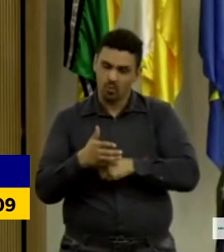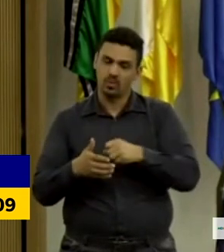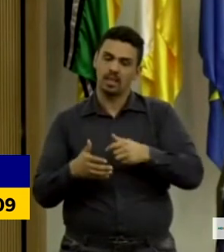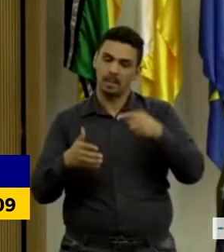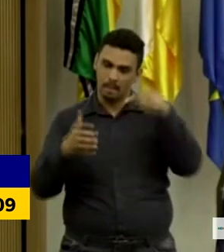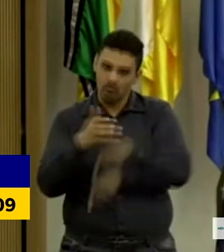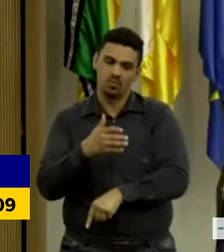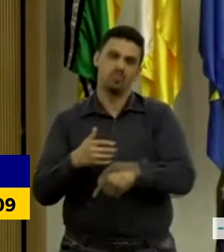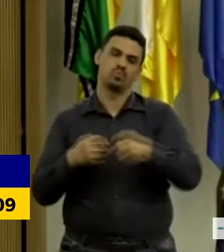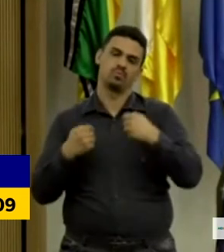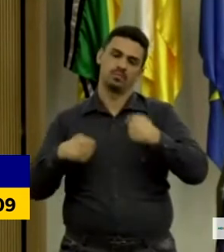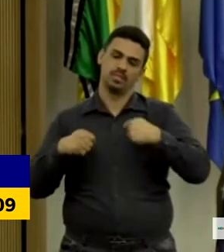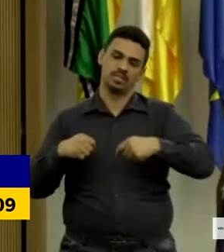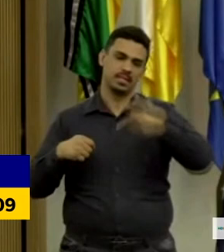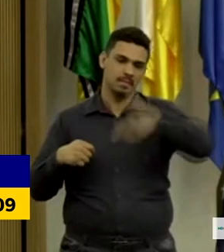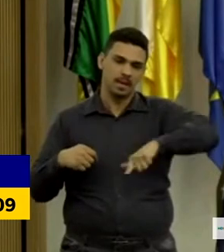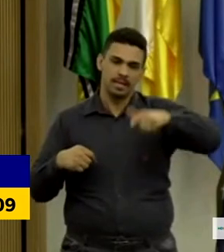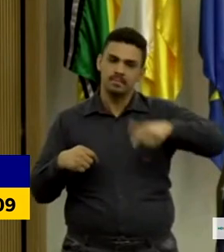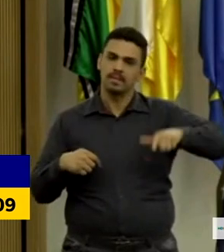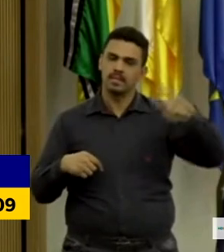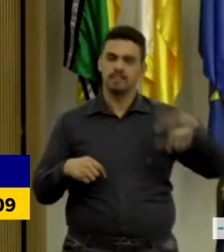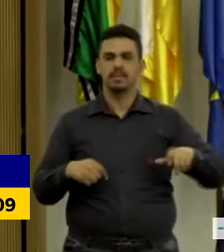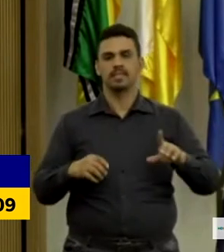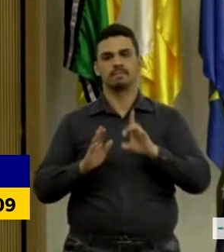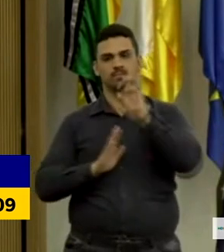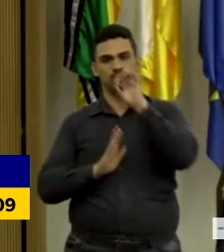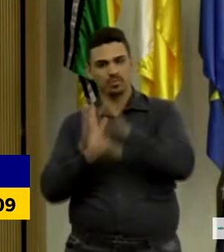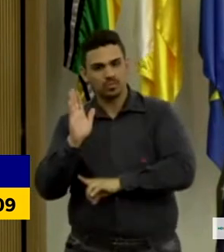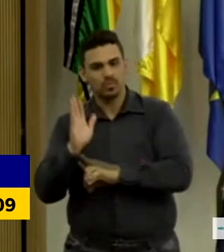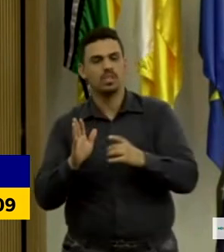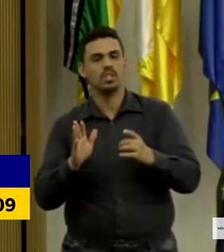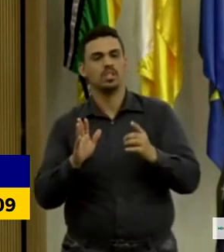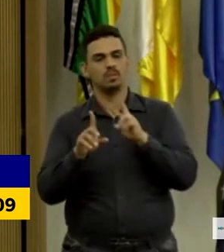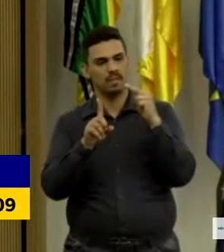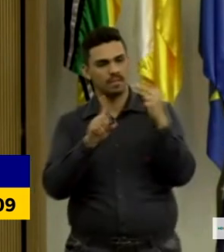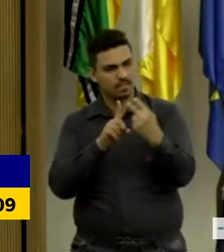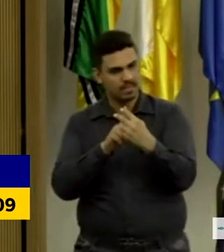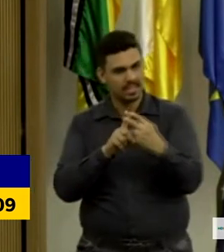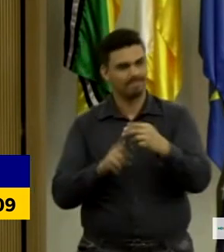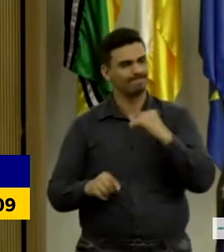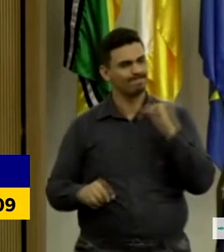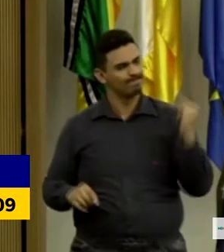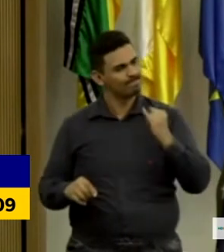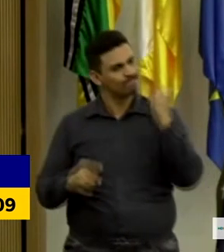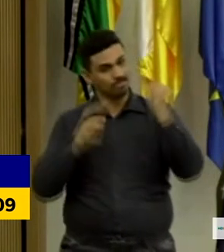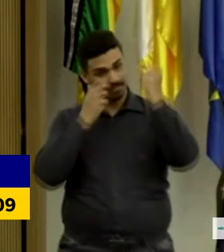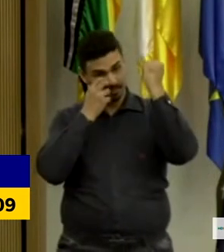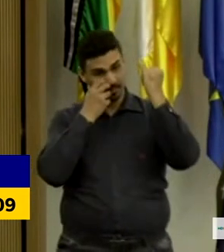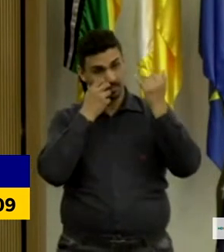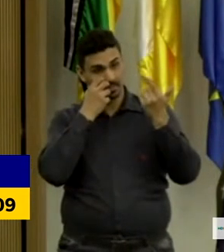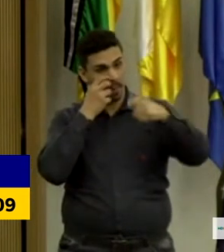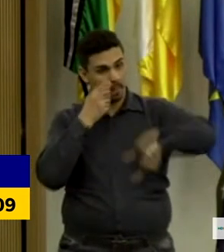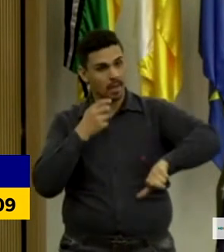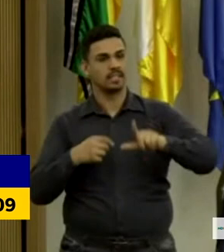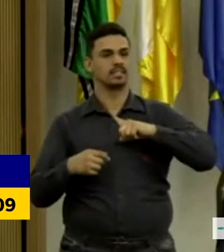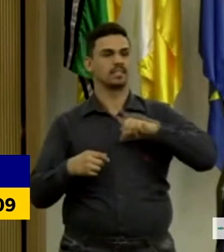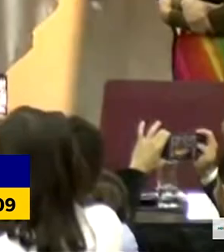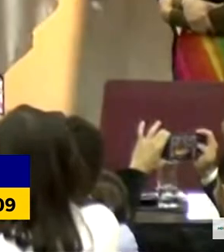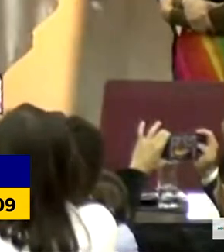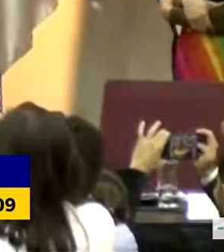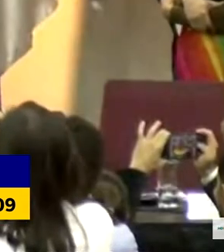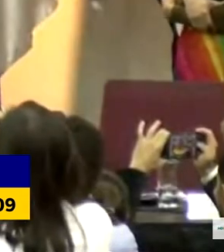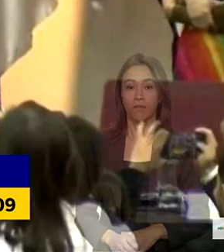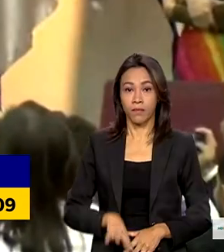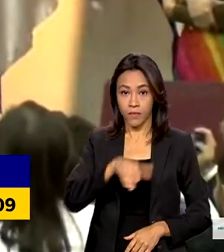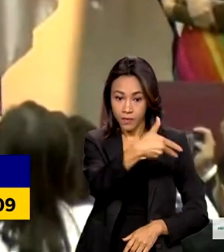direito e da visibilidade, que são passos importantes, mas não os mais ousados que podemos dar em direção ao futuro que nos interessa.